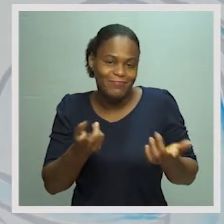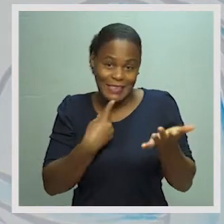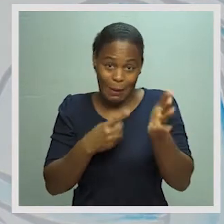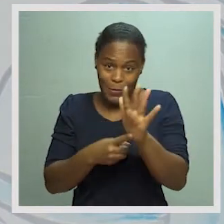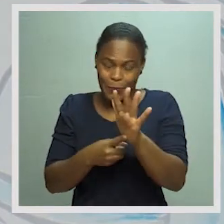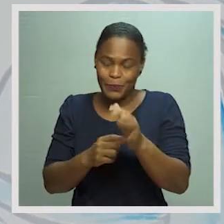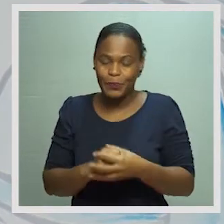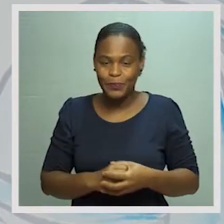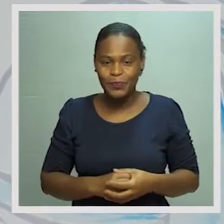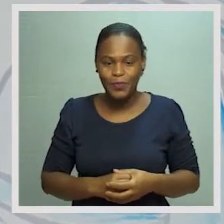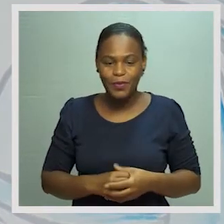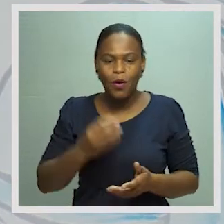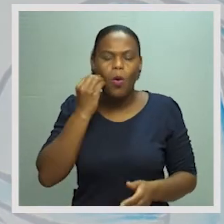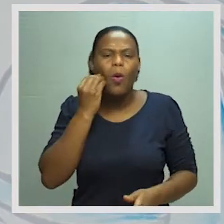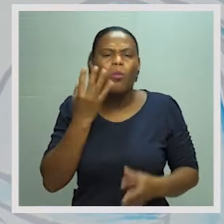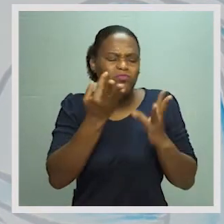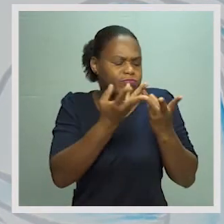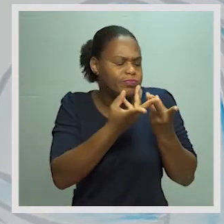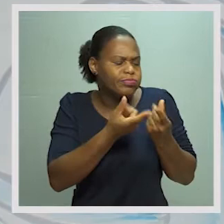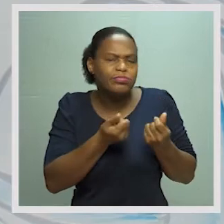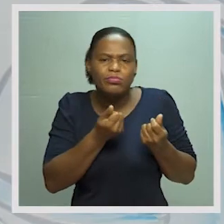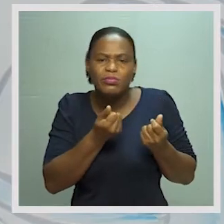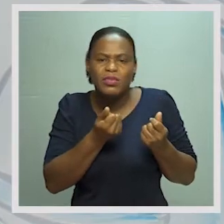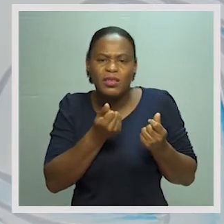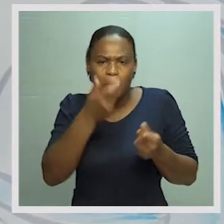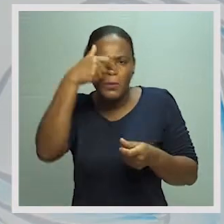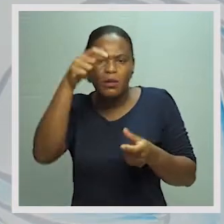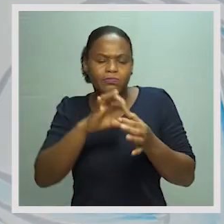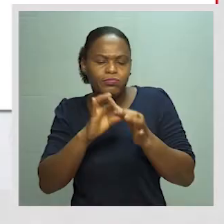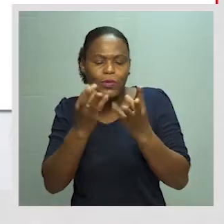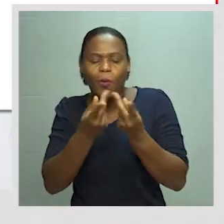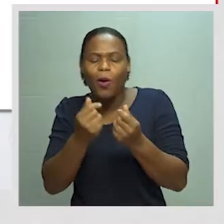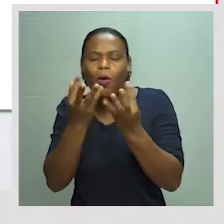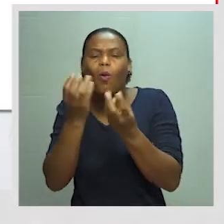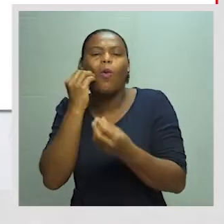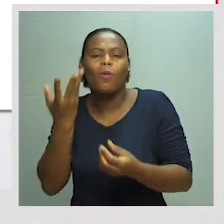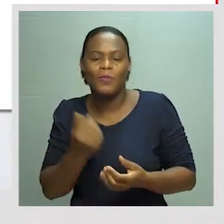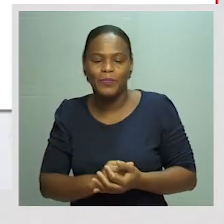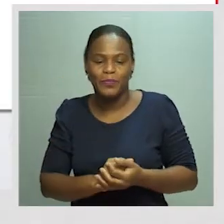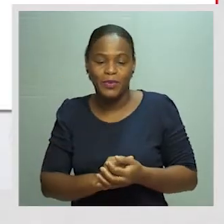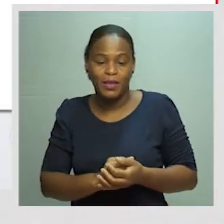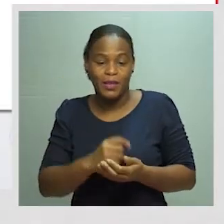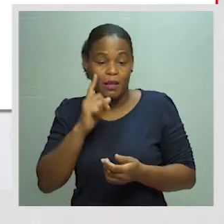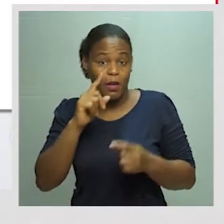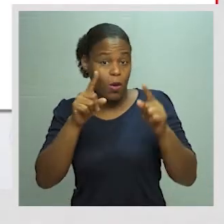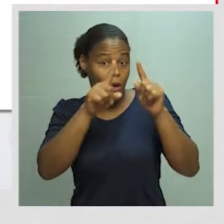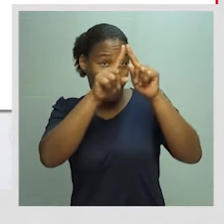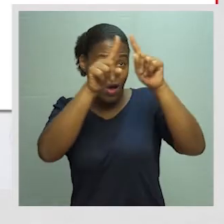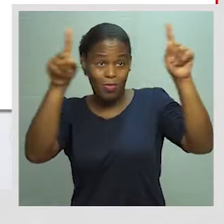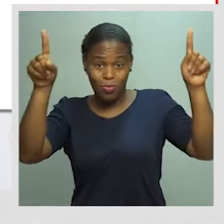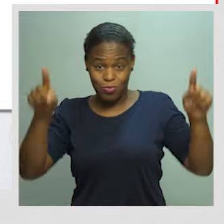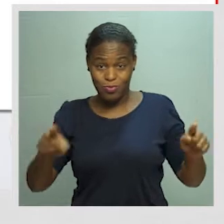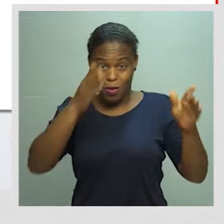Como é que se faz a conta de um agente econômico? É um quadro que tem duas